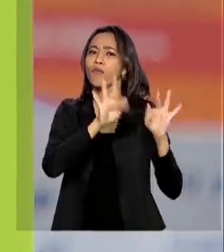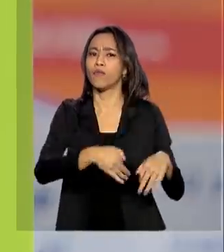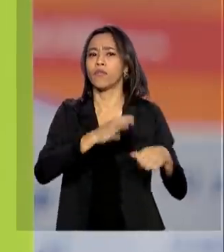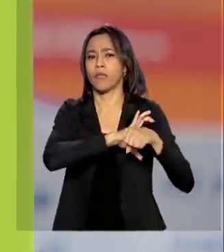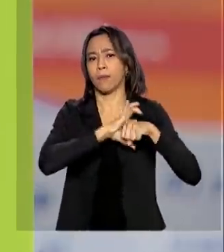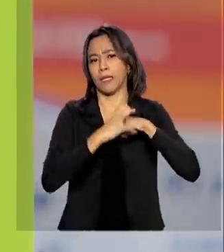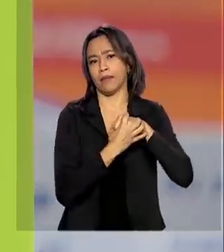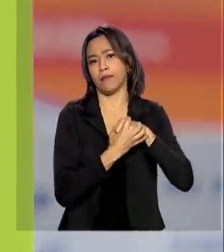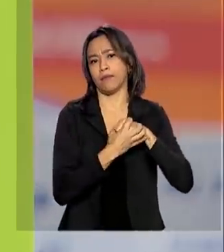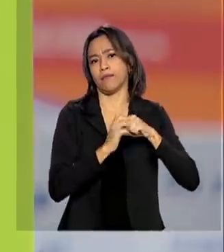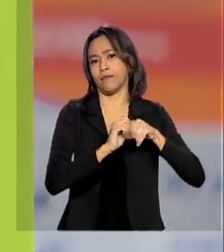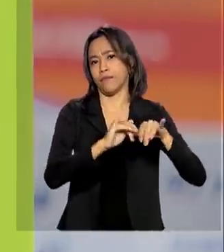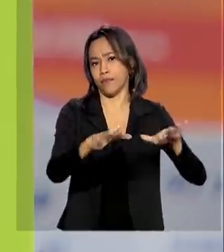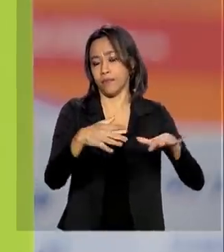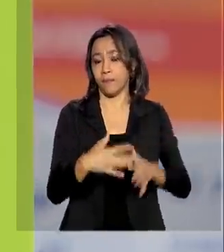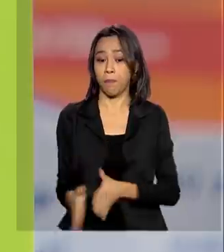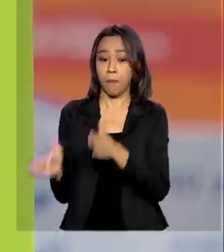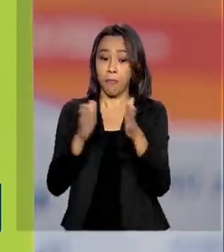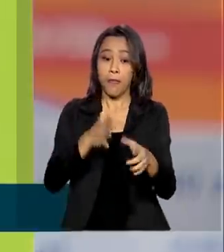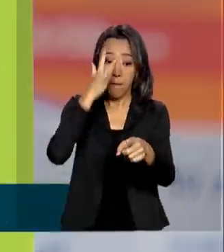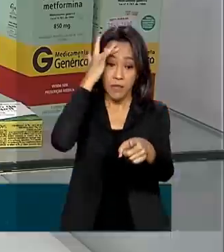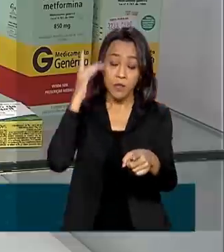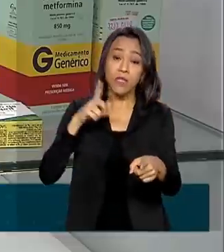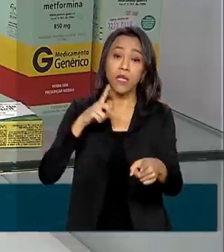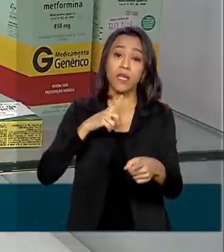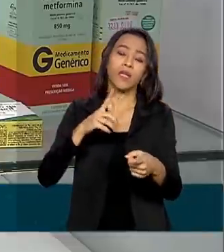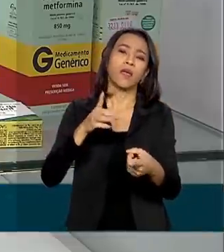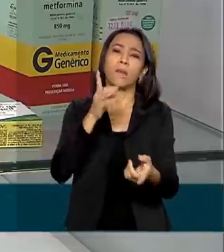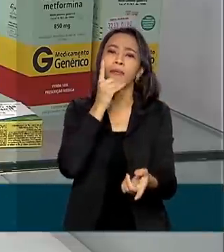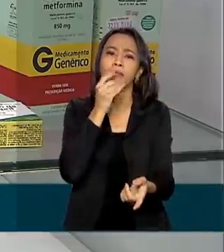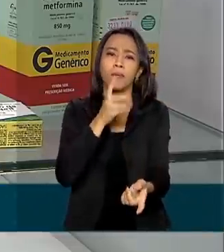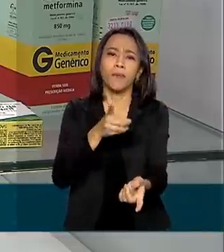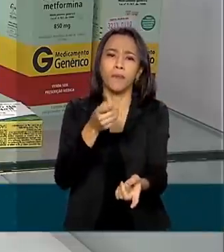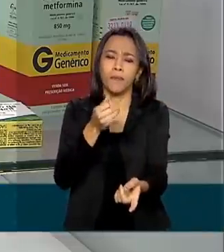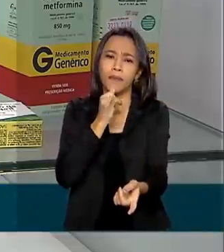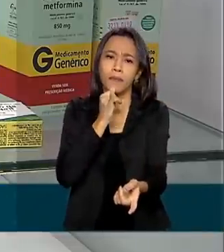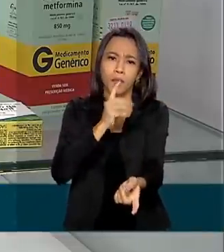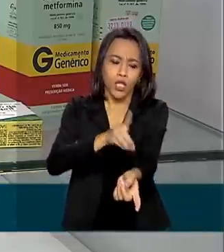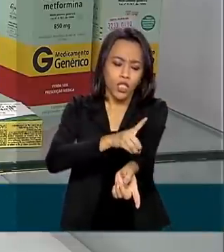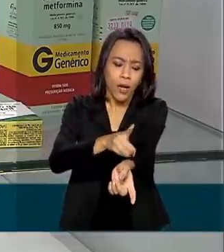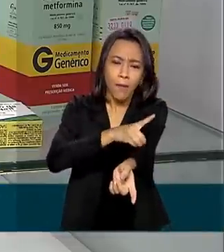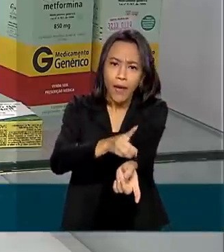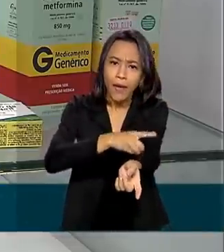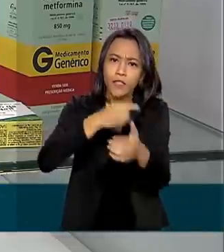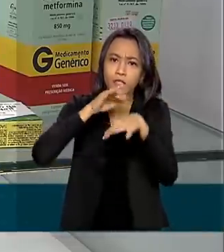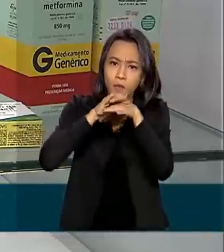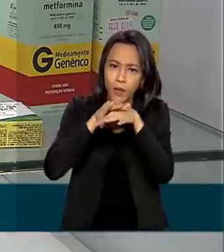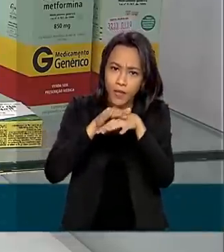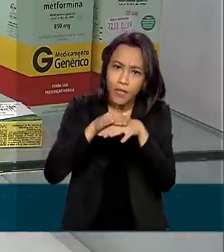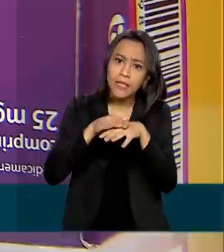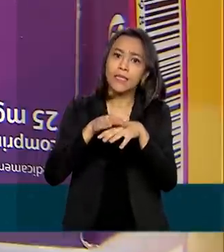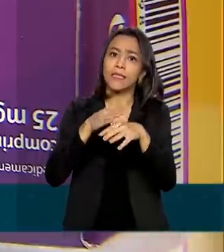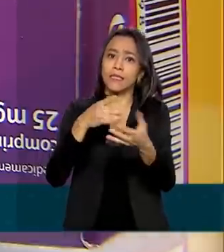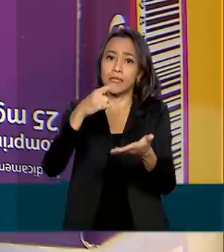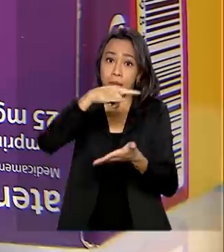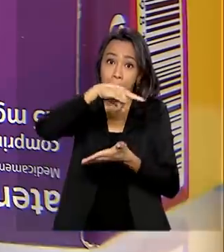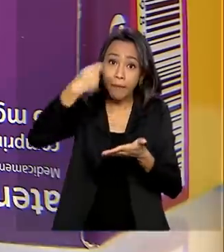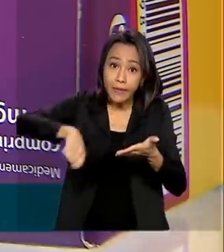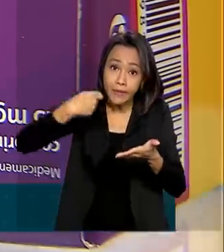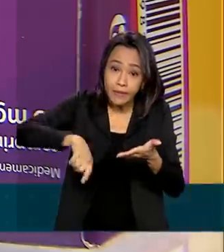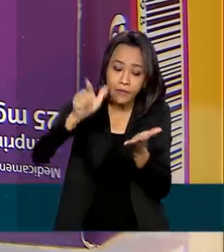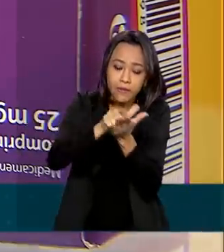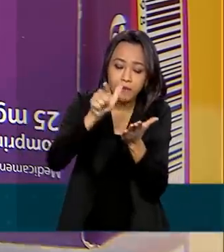Pessoas com doenças crônicas, como diabetes, terão as prescrições válidas enquanto se mantiverem as medidas de